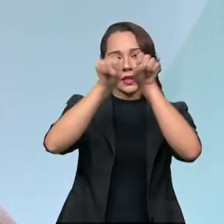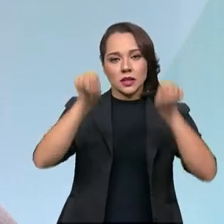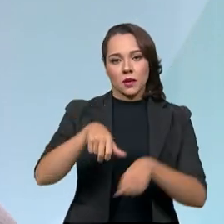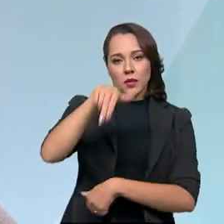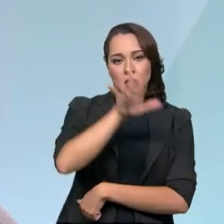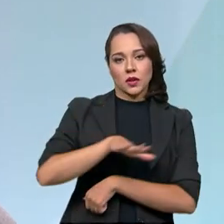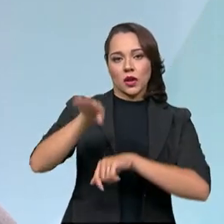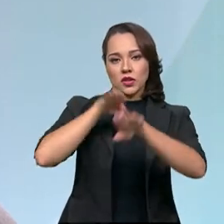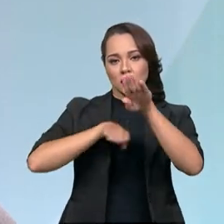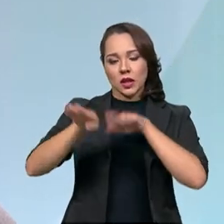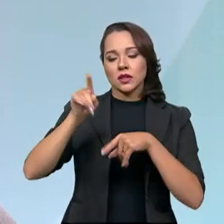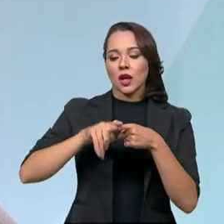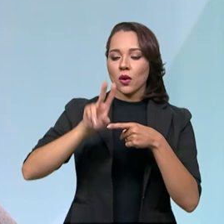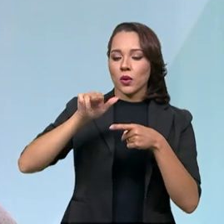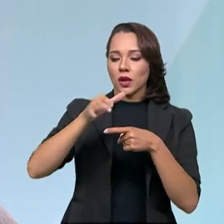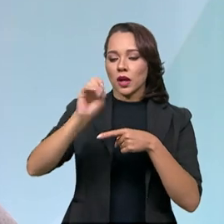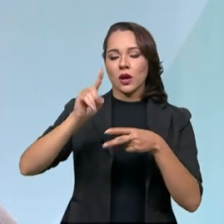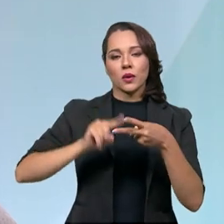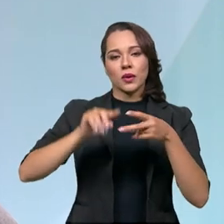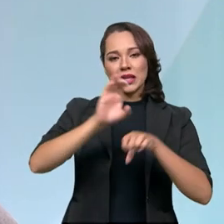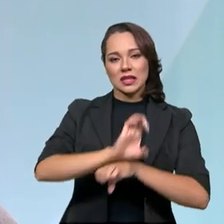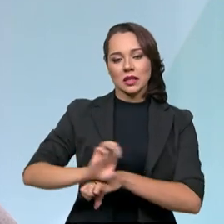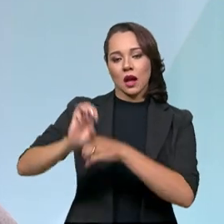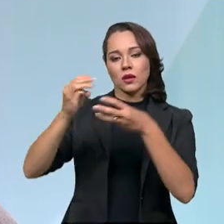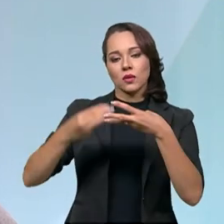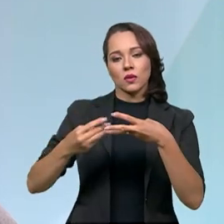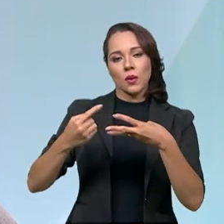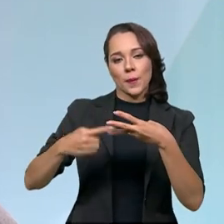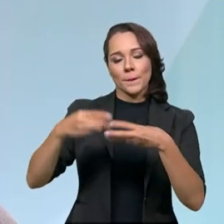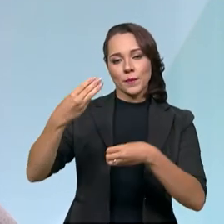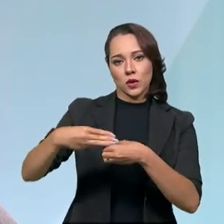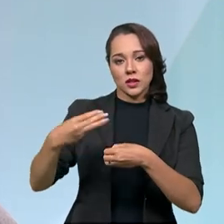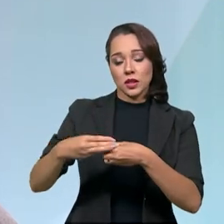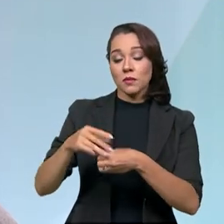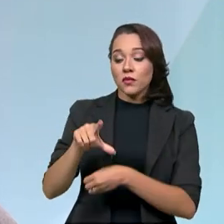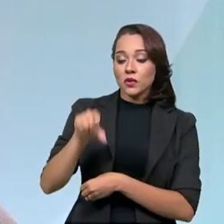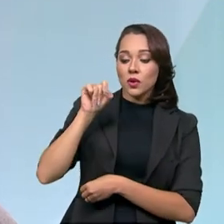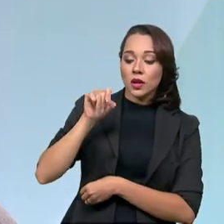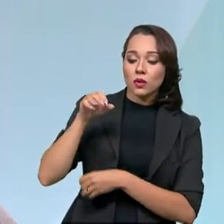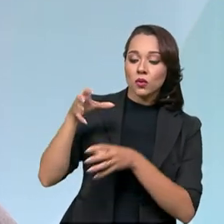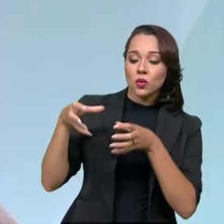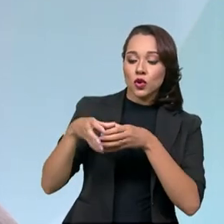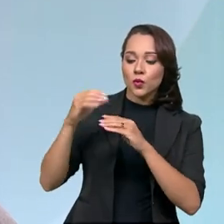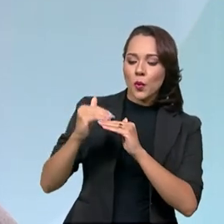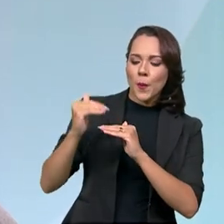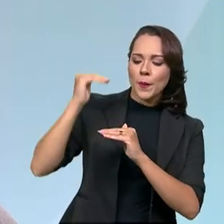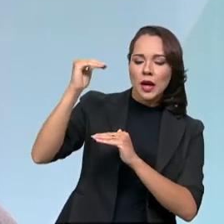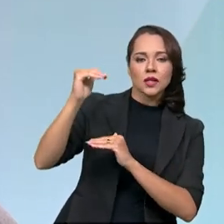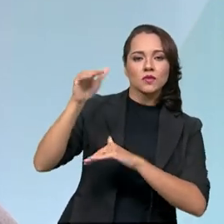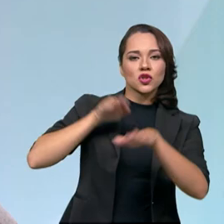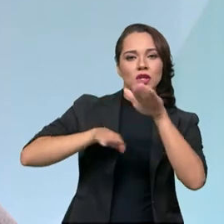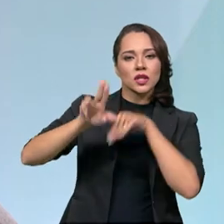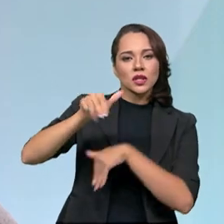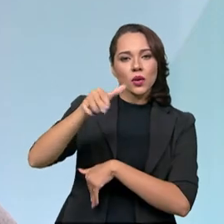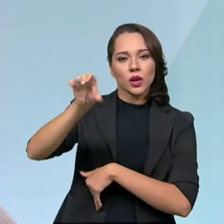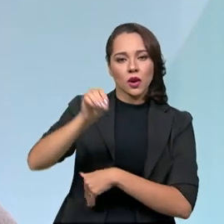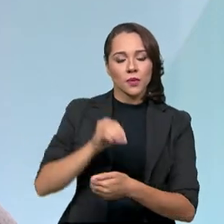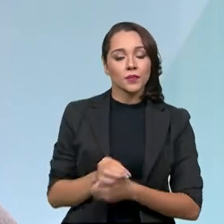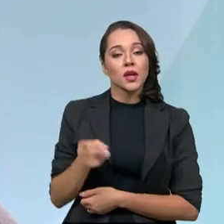Trânsito que envolve União, Estados e Municípios, lá foi determinado um órgão máximo executivo de trânsito da União. Então,